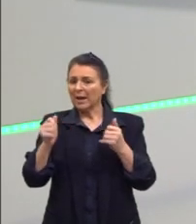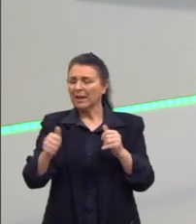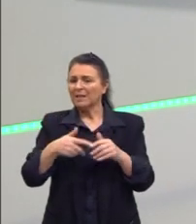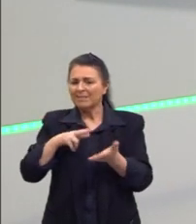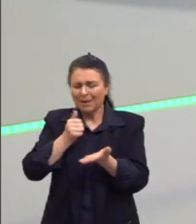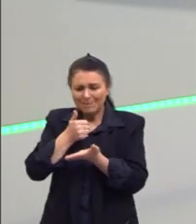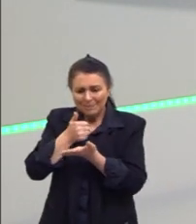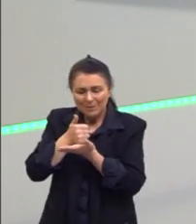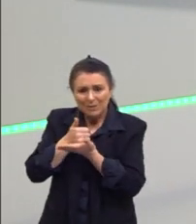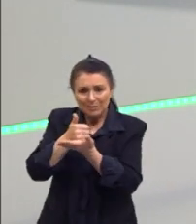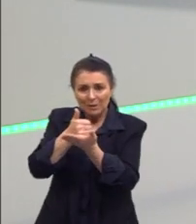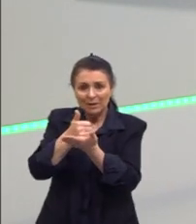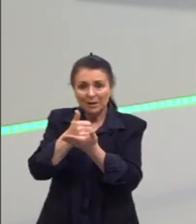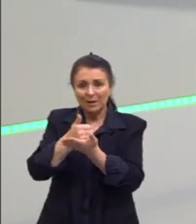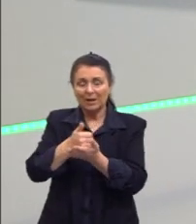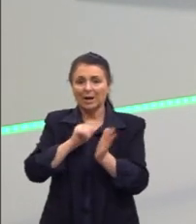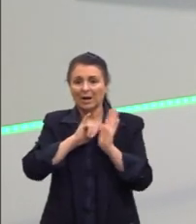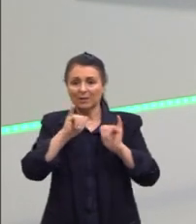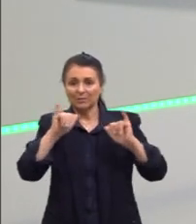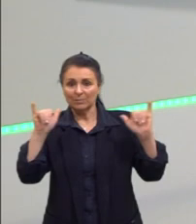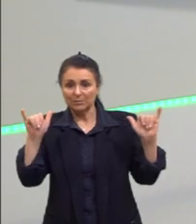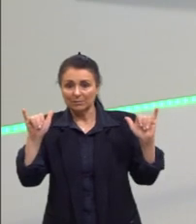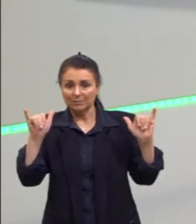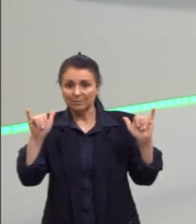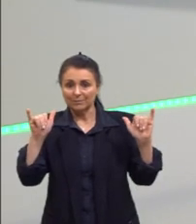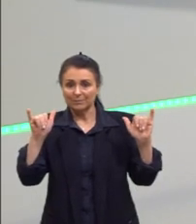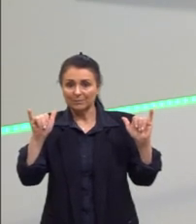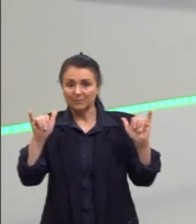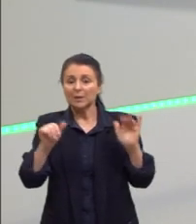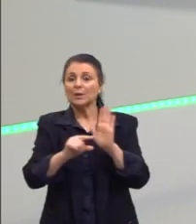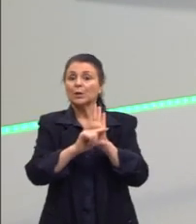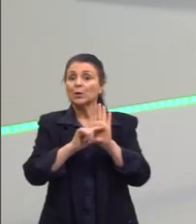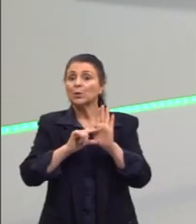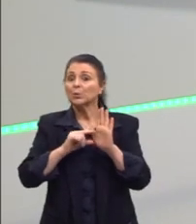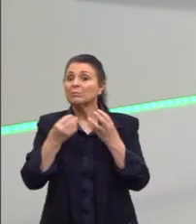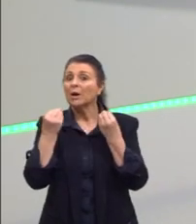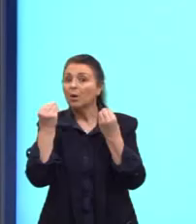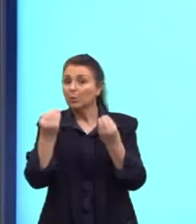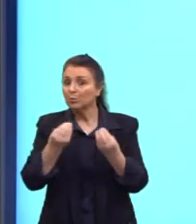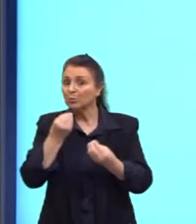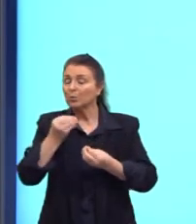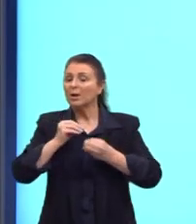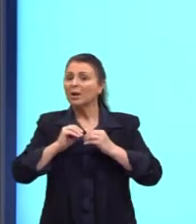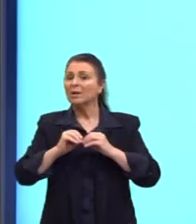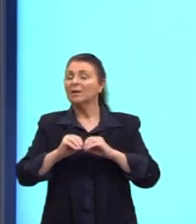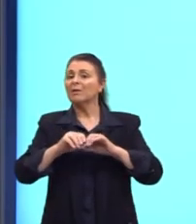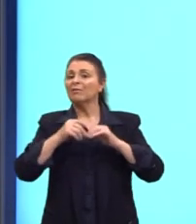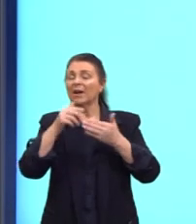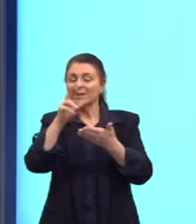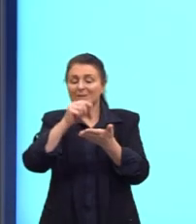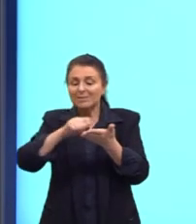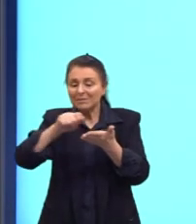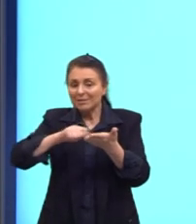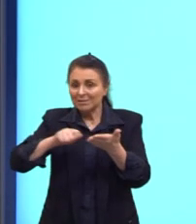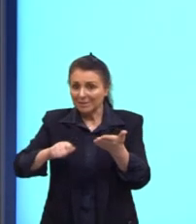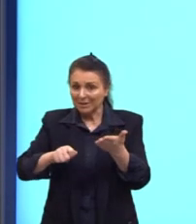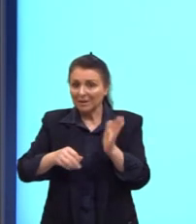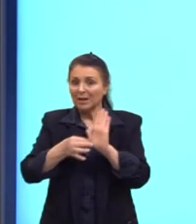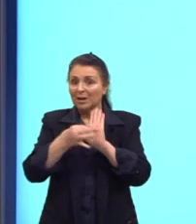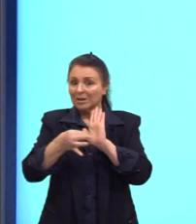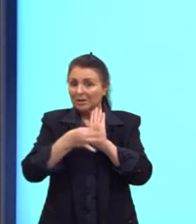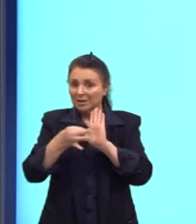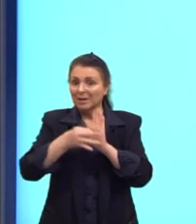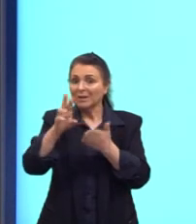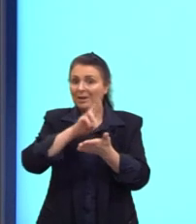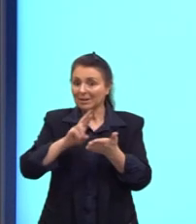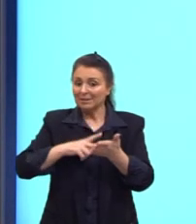e embasa como a autora vai trabalhar essa temática na redação dela. Na